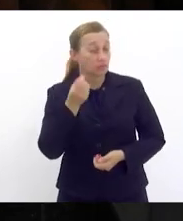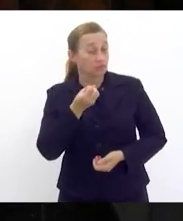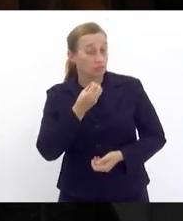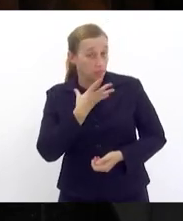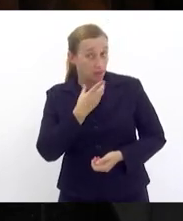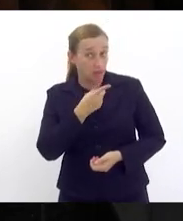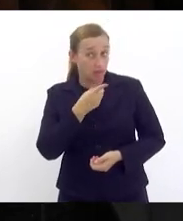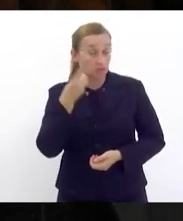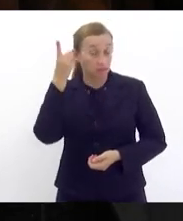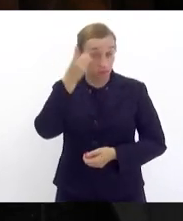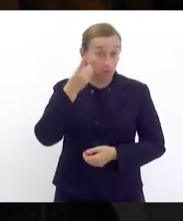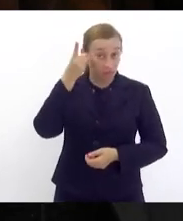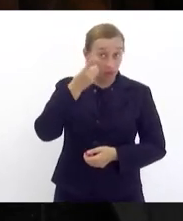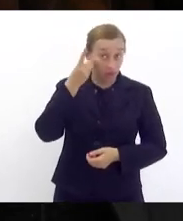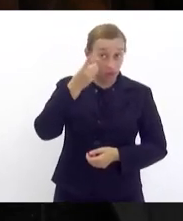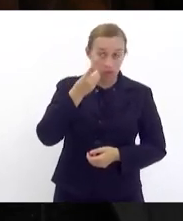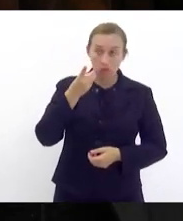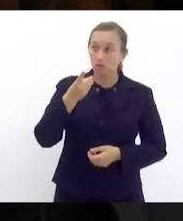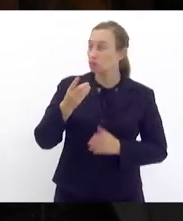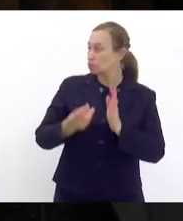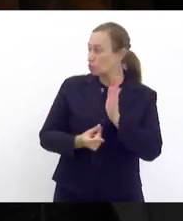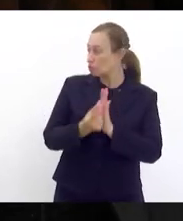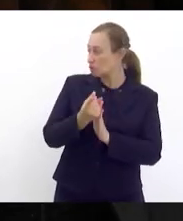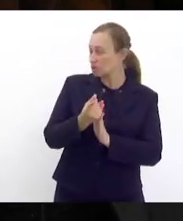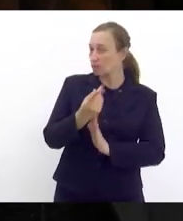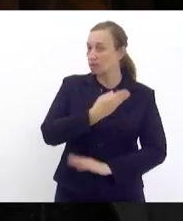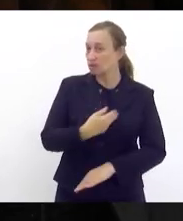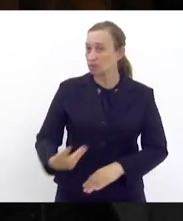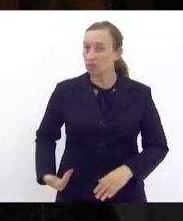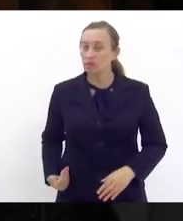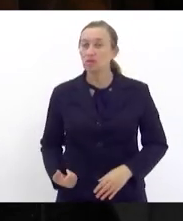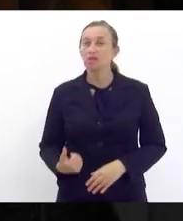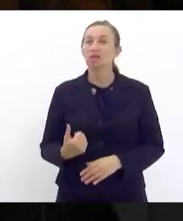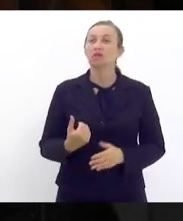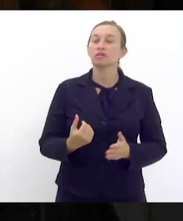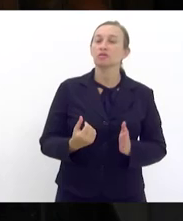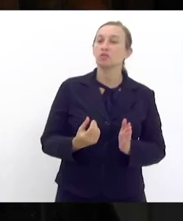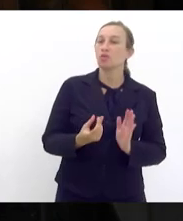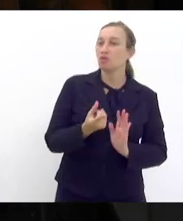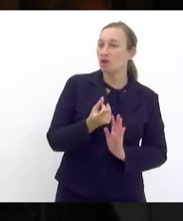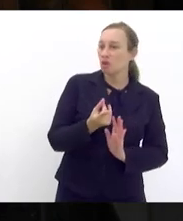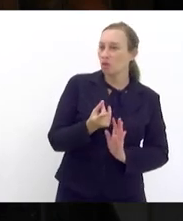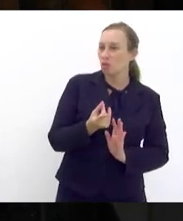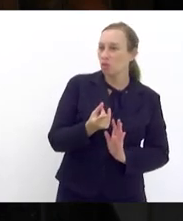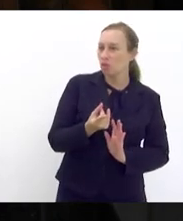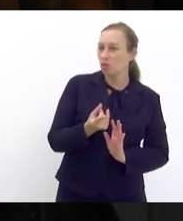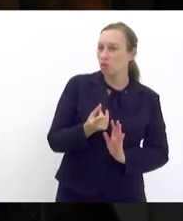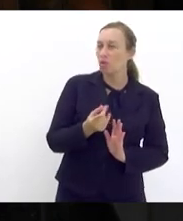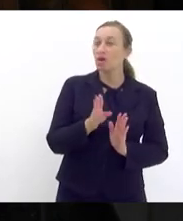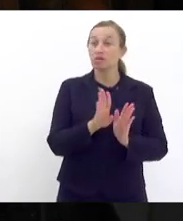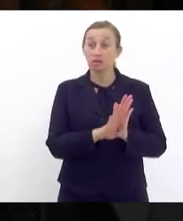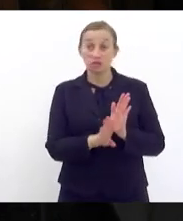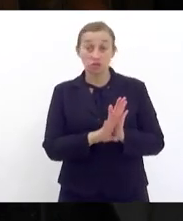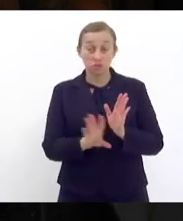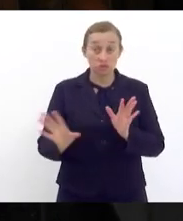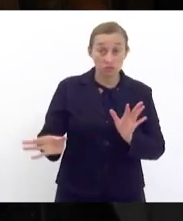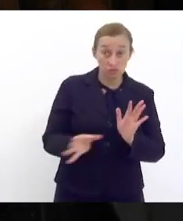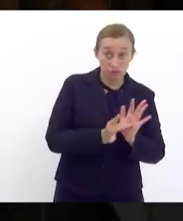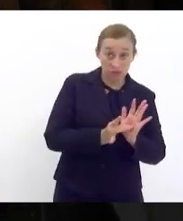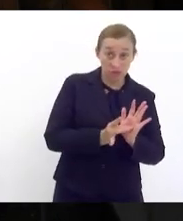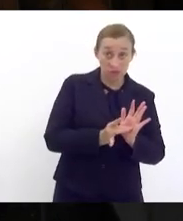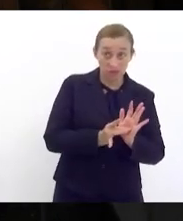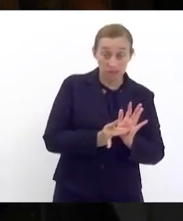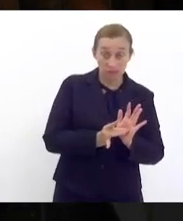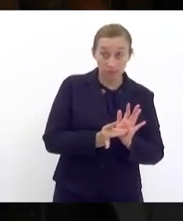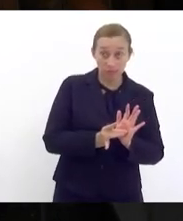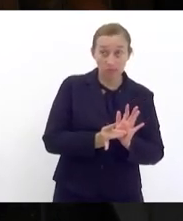vossas excelências, que no orçamento público a receita é estimada e a despesa é fixada. Se